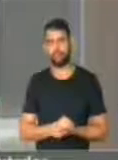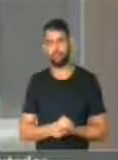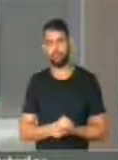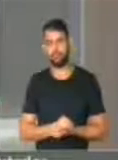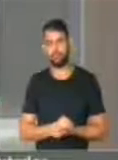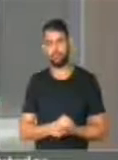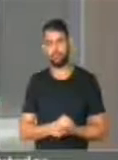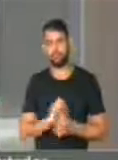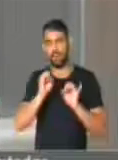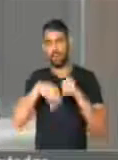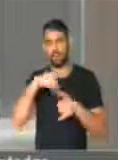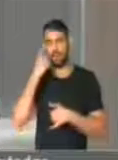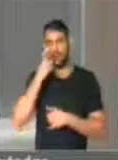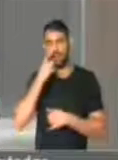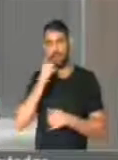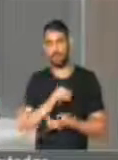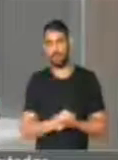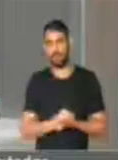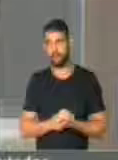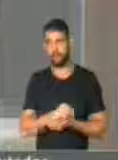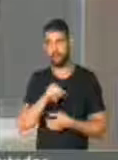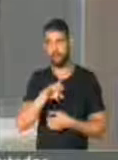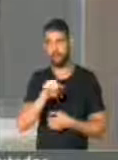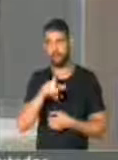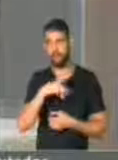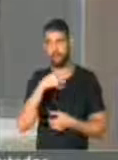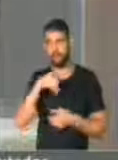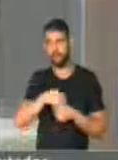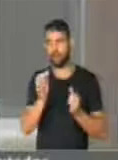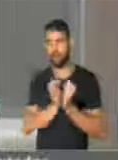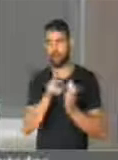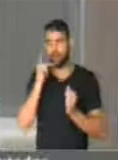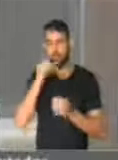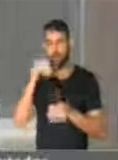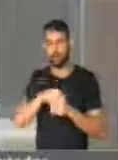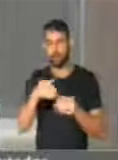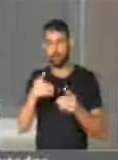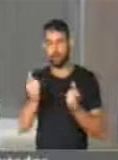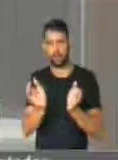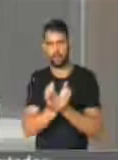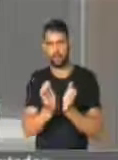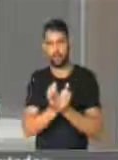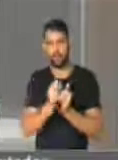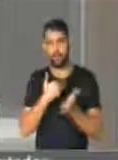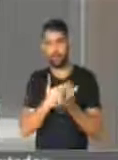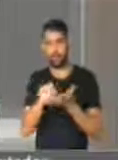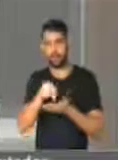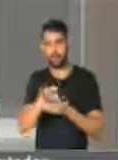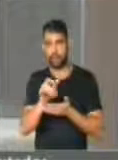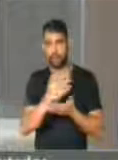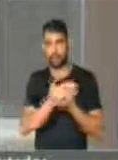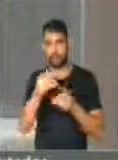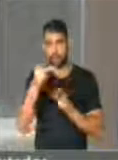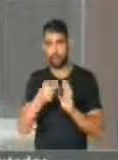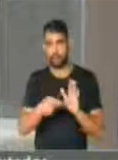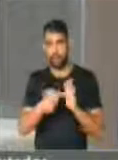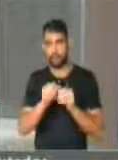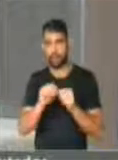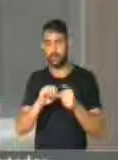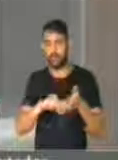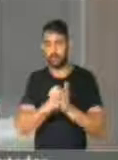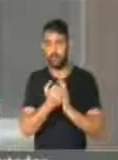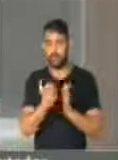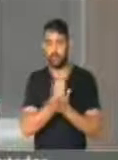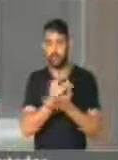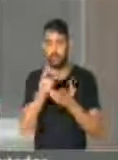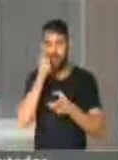Nós estamos aqui na verdade, sem entrar no mérito até da matéria, fazendo a